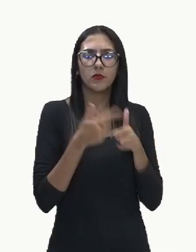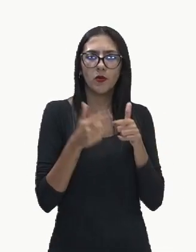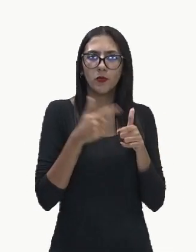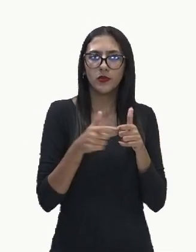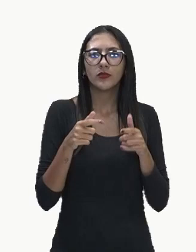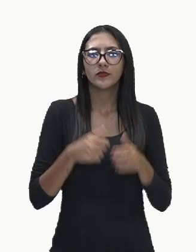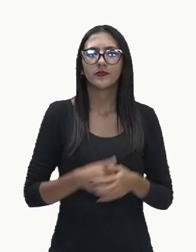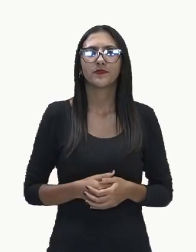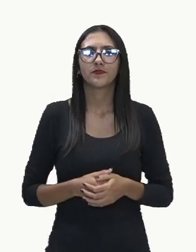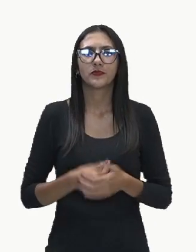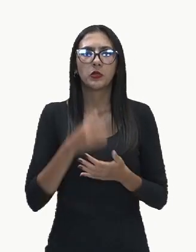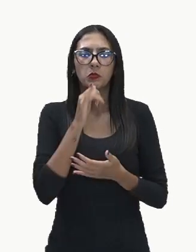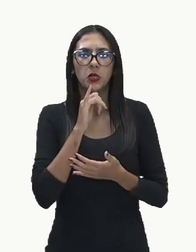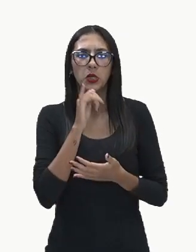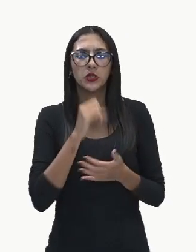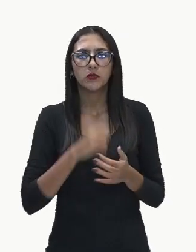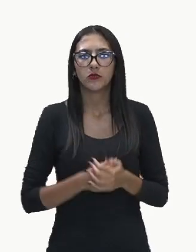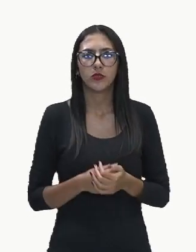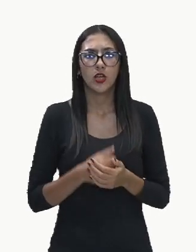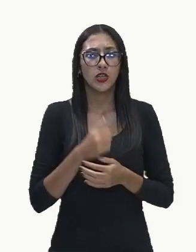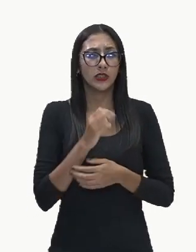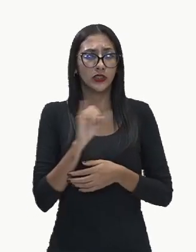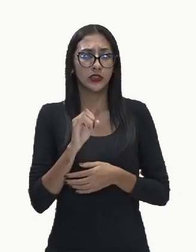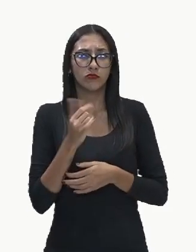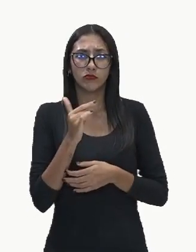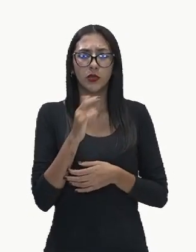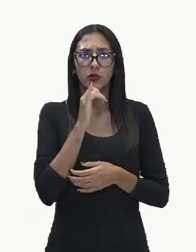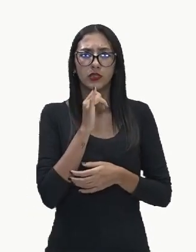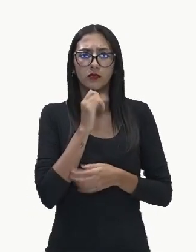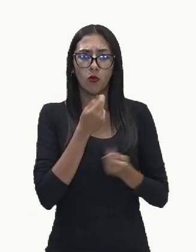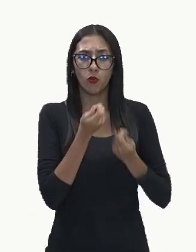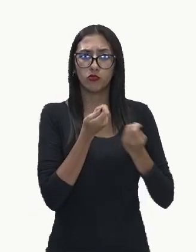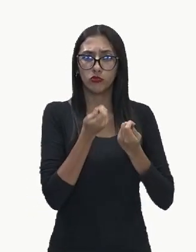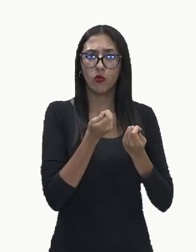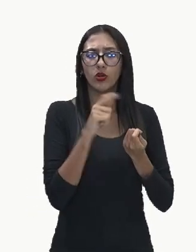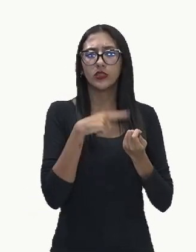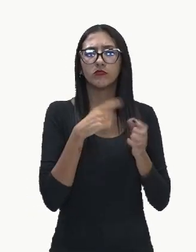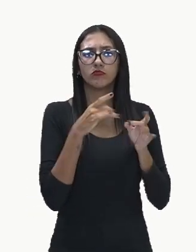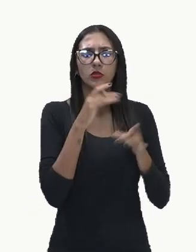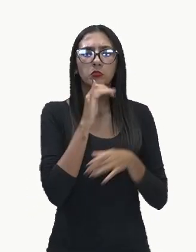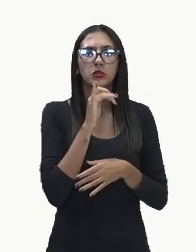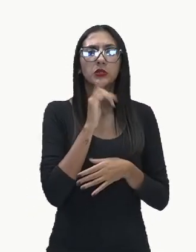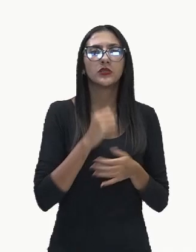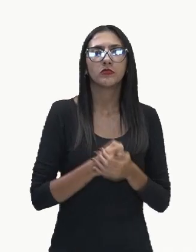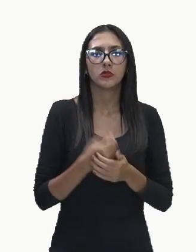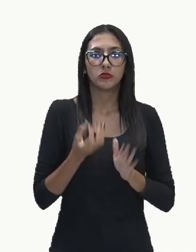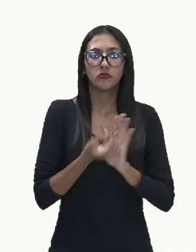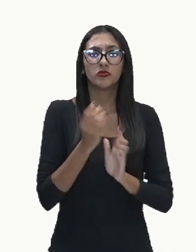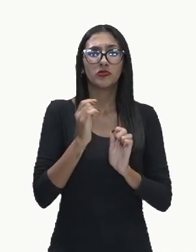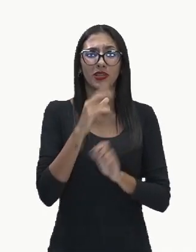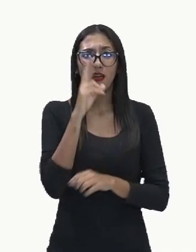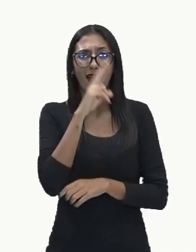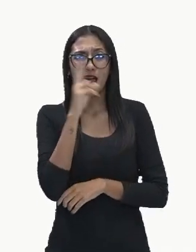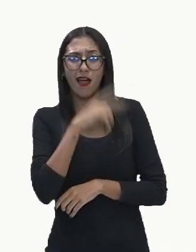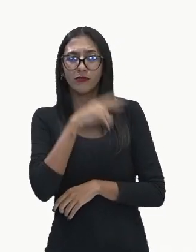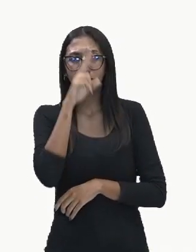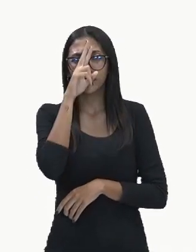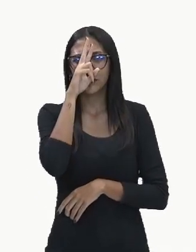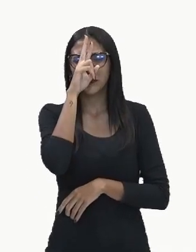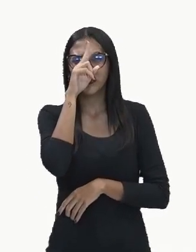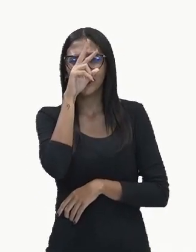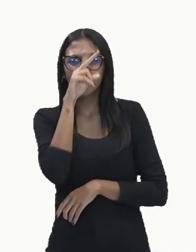resíduos mal geridos atraem vetores de doenças, como ratos e insetos que transmitem